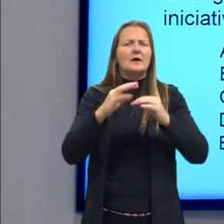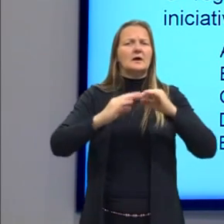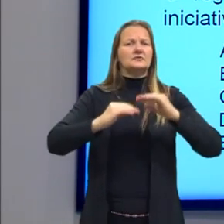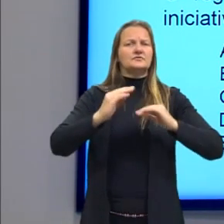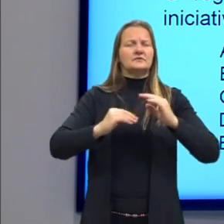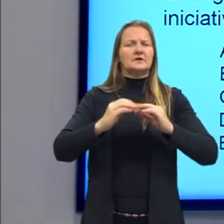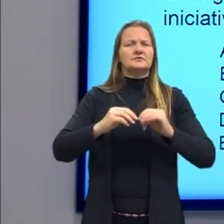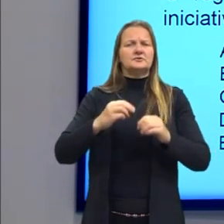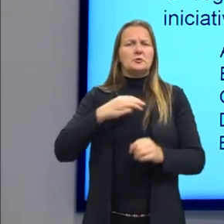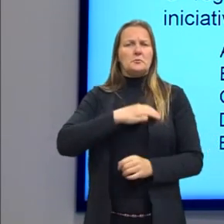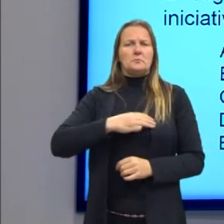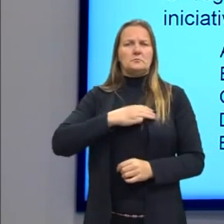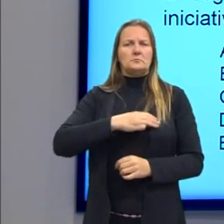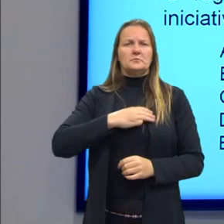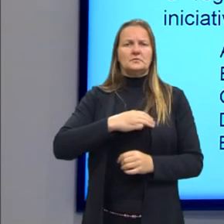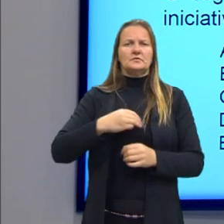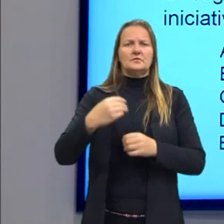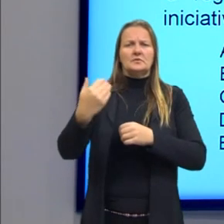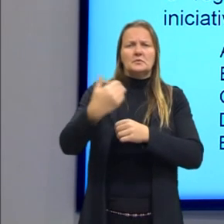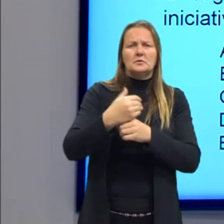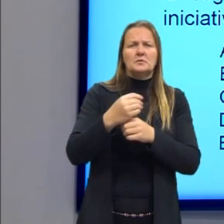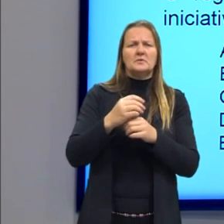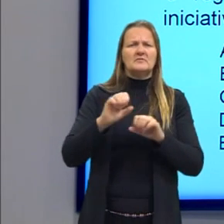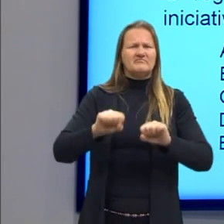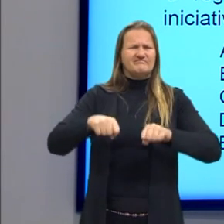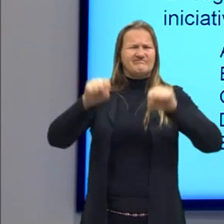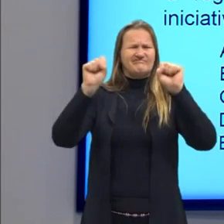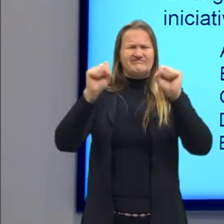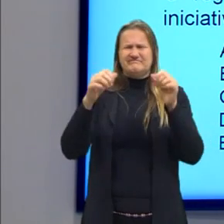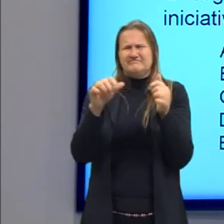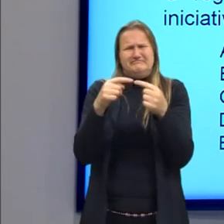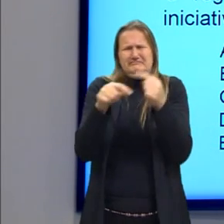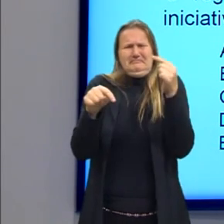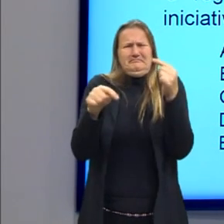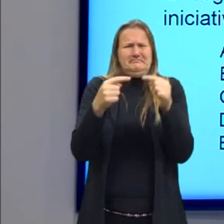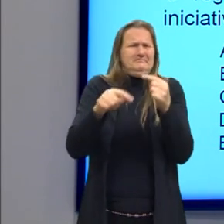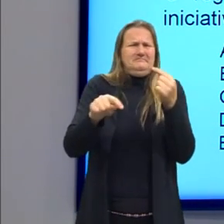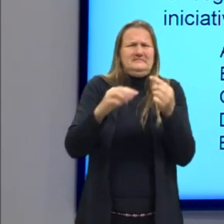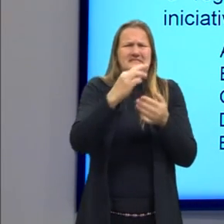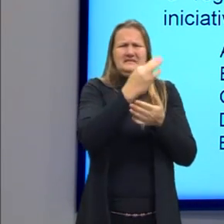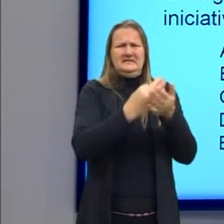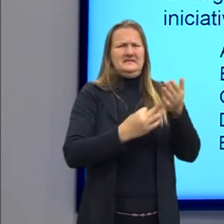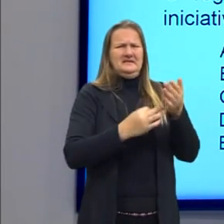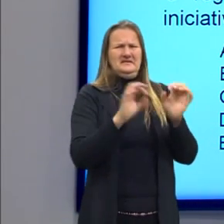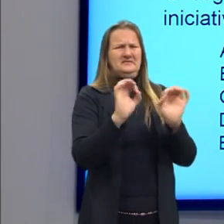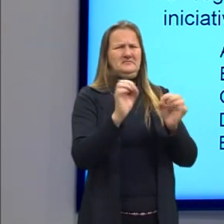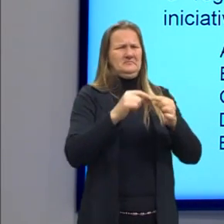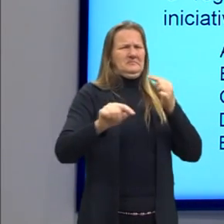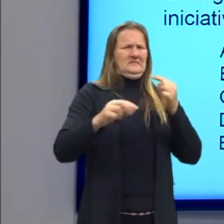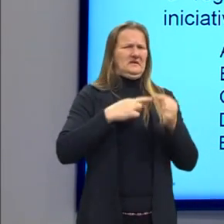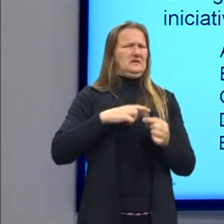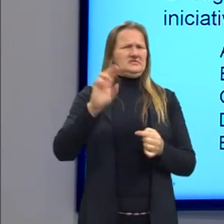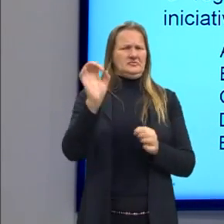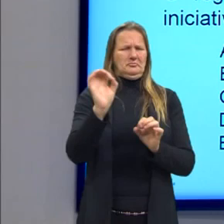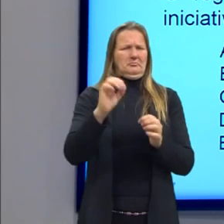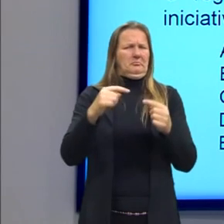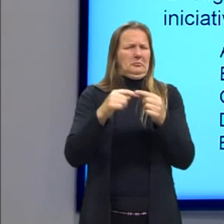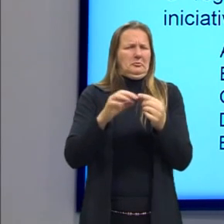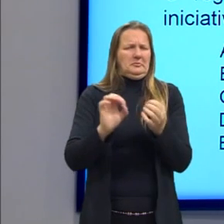sufocar a penetração protestante. Nada a ver. Não fala nada de religião aqui. então,